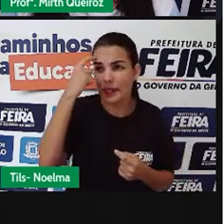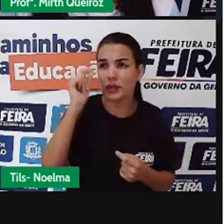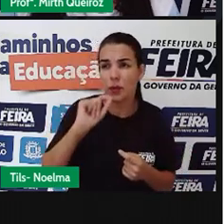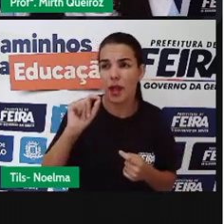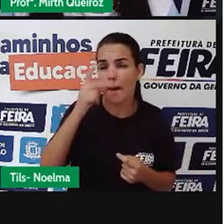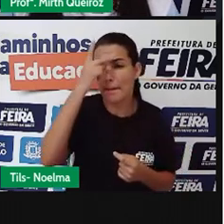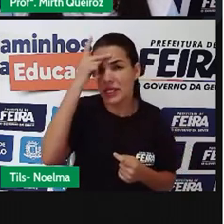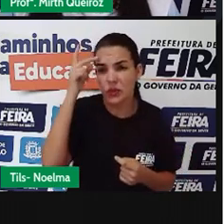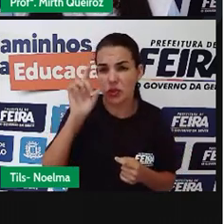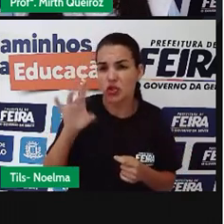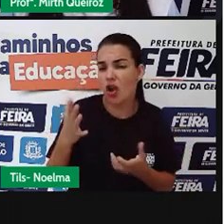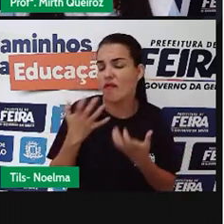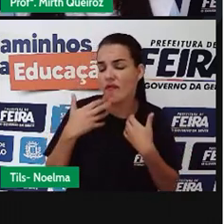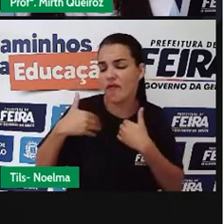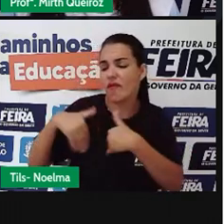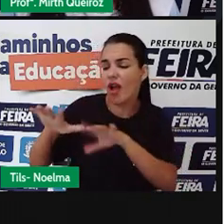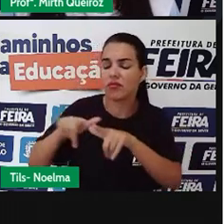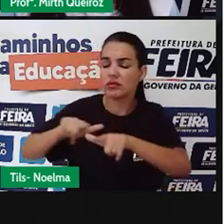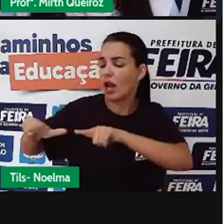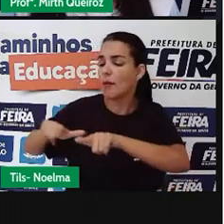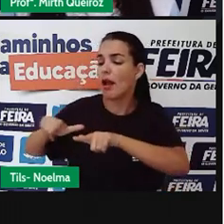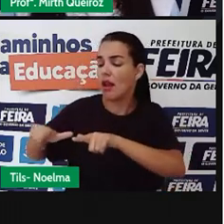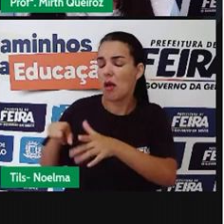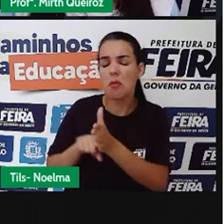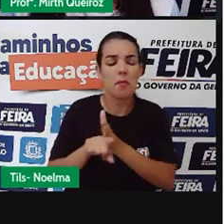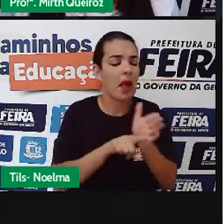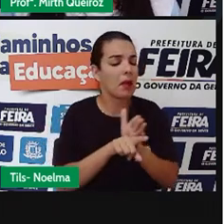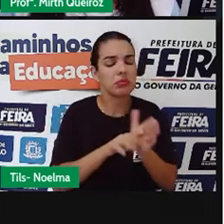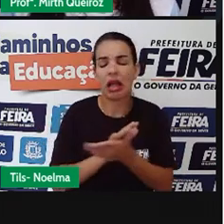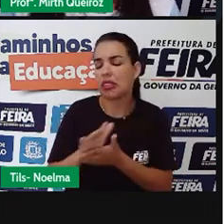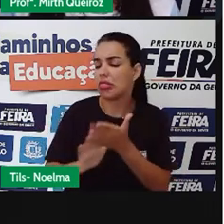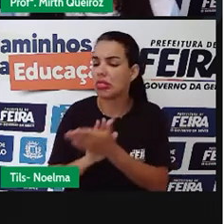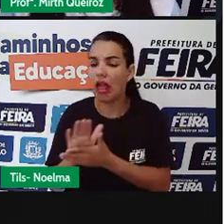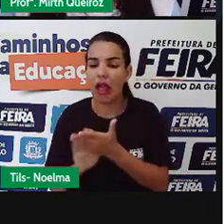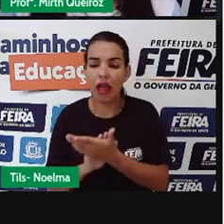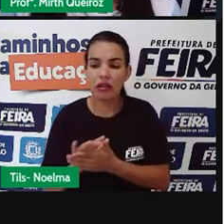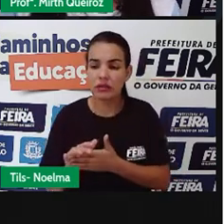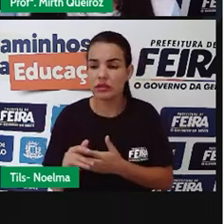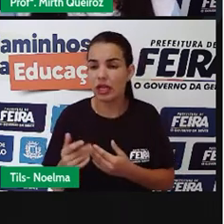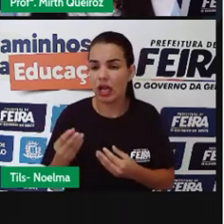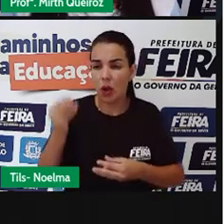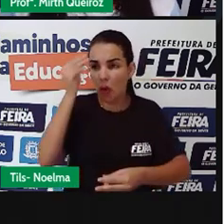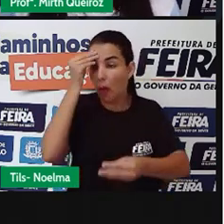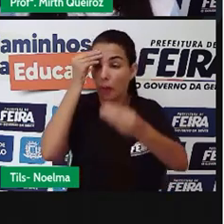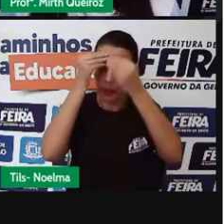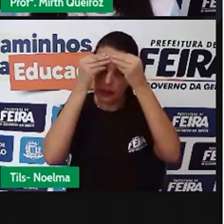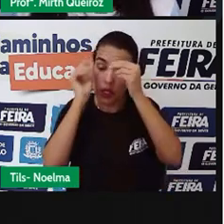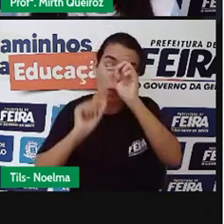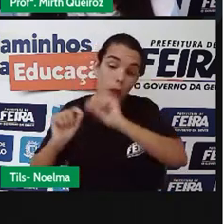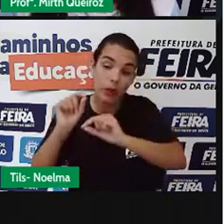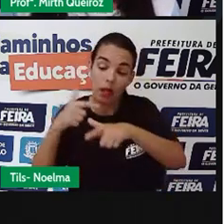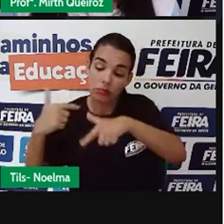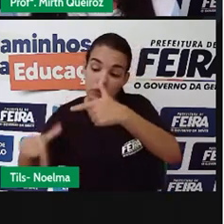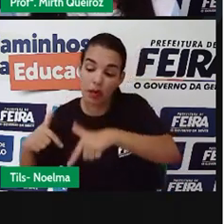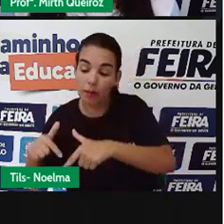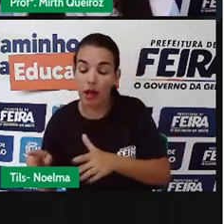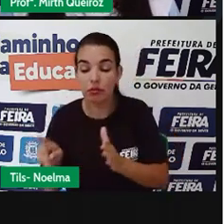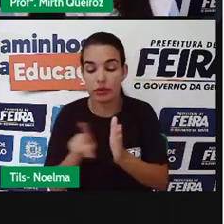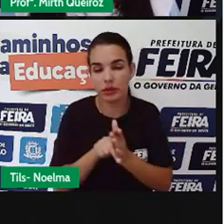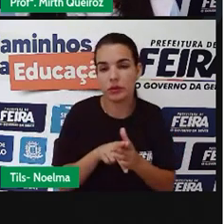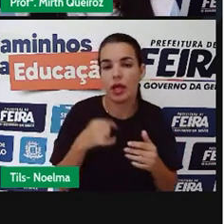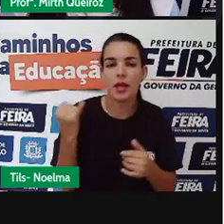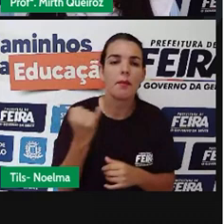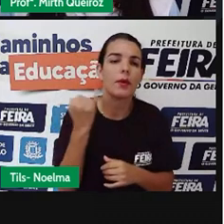certos tipos de tarefas, sem questionar, né? Sem tentar compreender o que realmente é aquilo ali e a